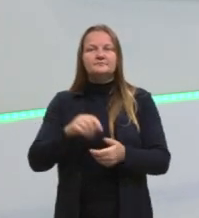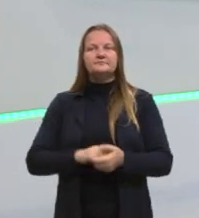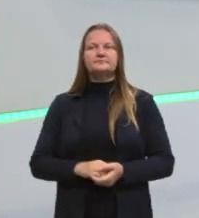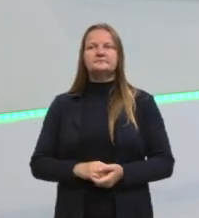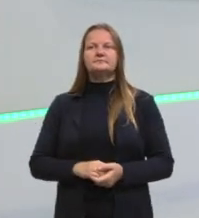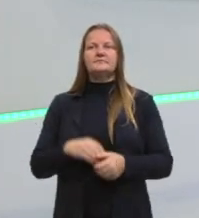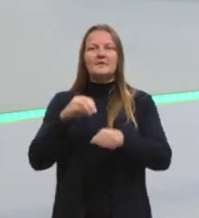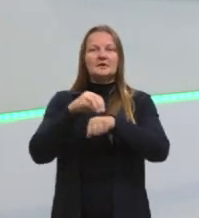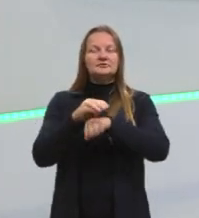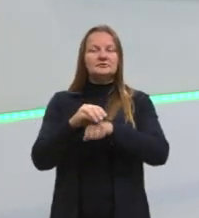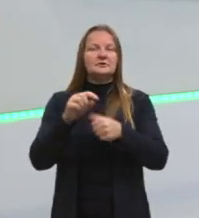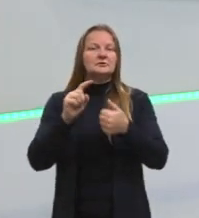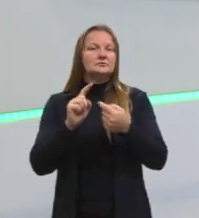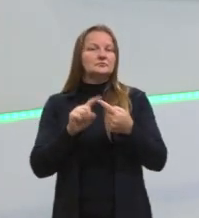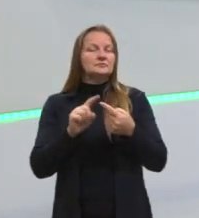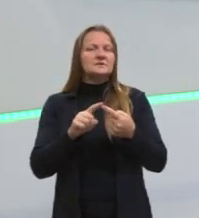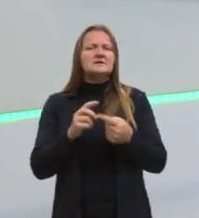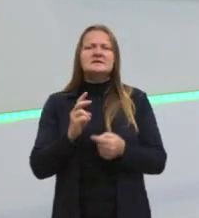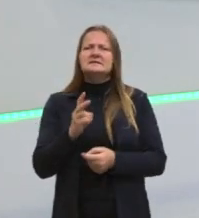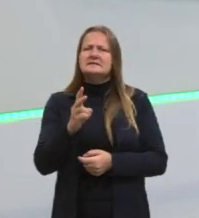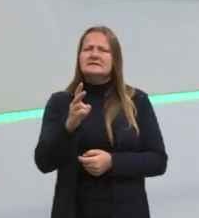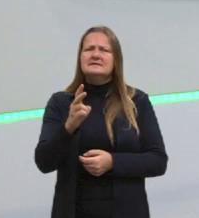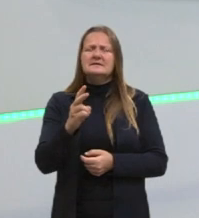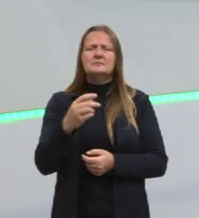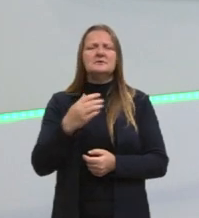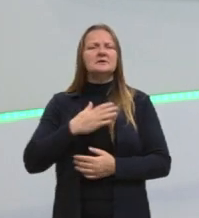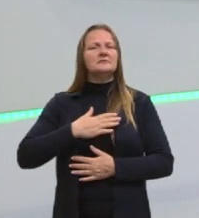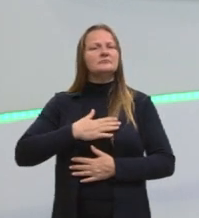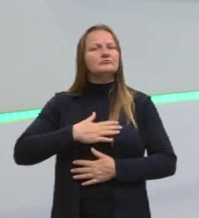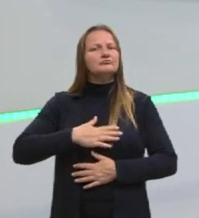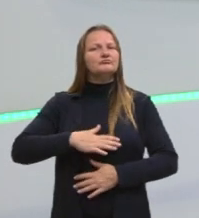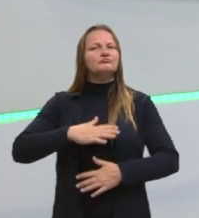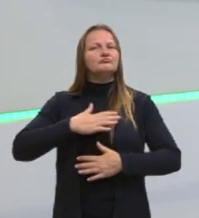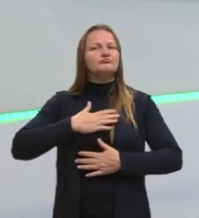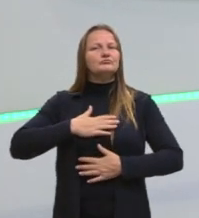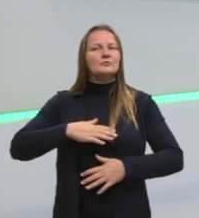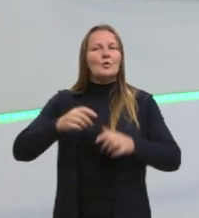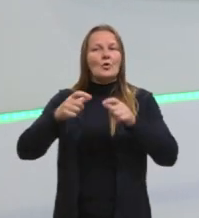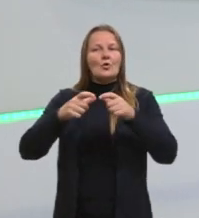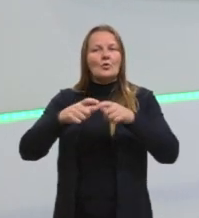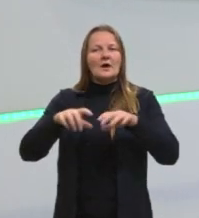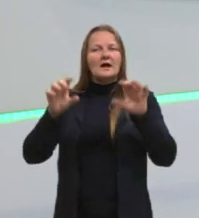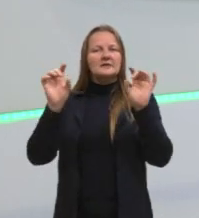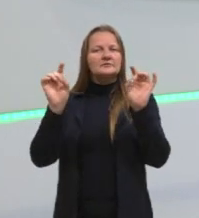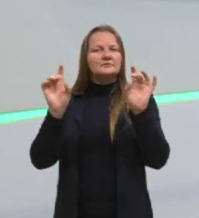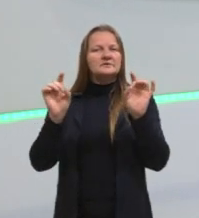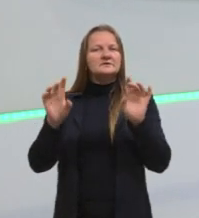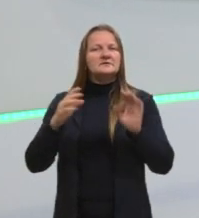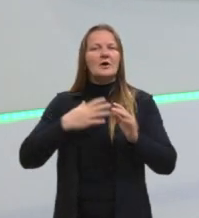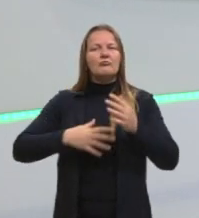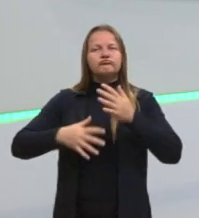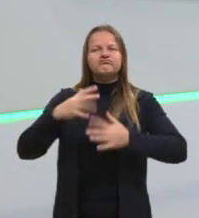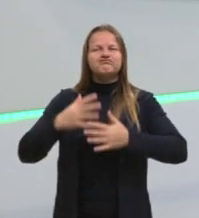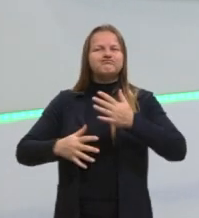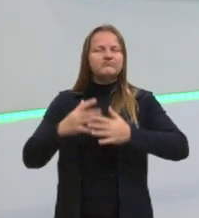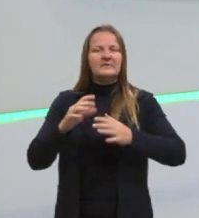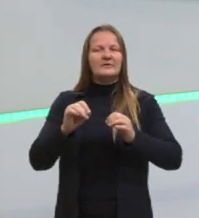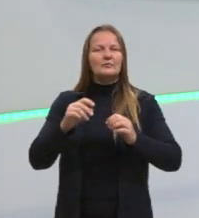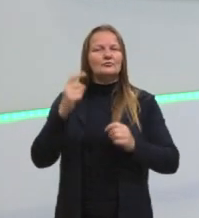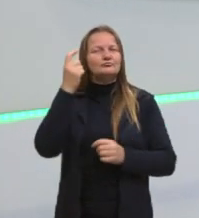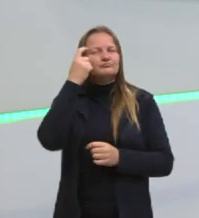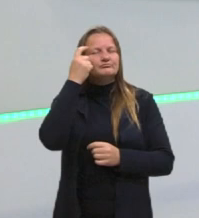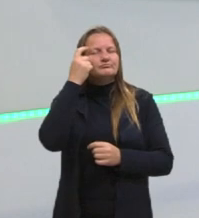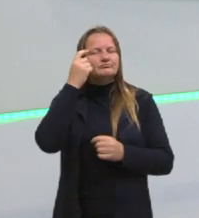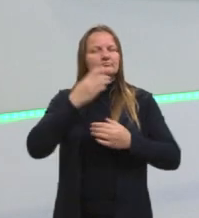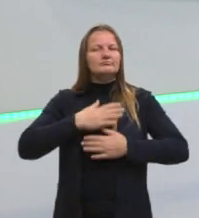delas, procure sempre um lugar tranquilo para estudar, um lugar onde nada te atrapalhe e que você possa se concentrar.